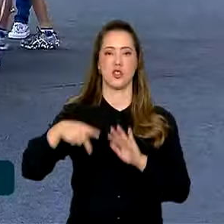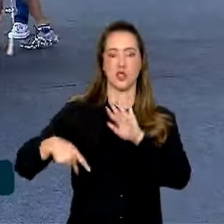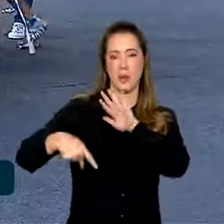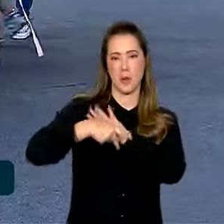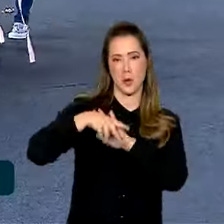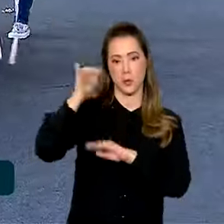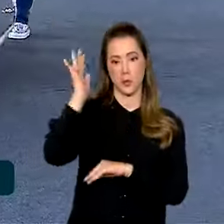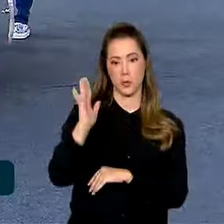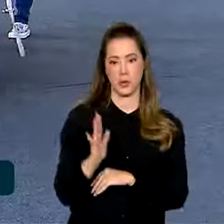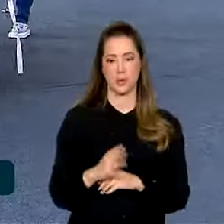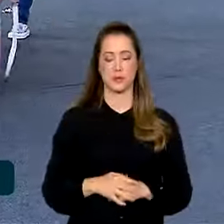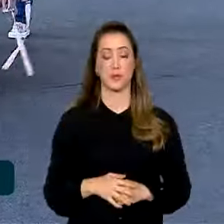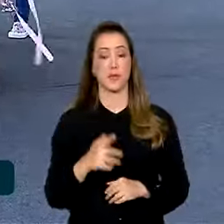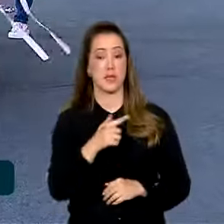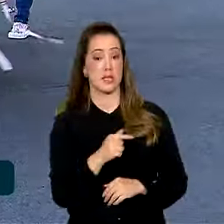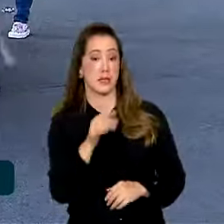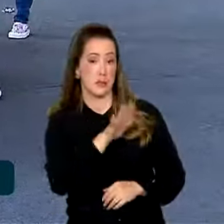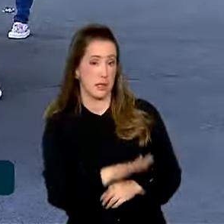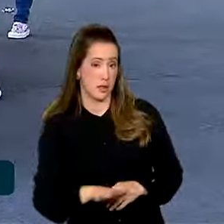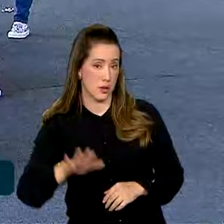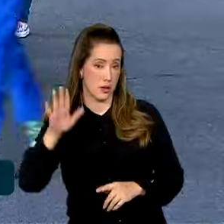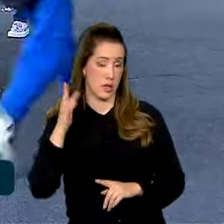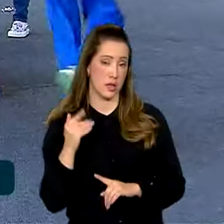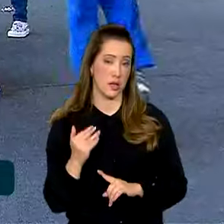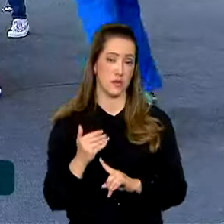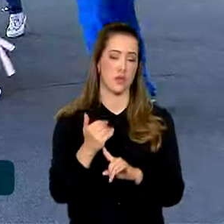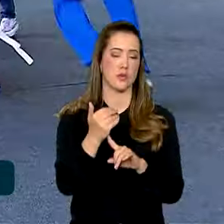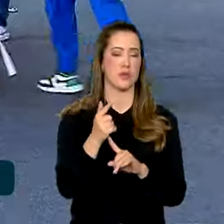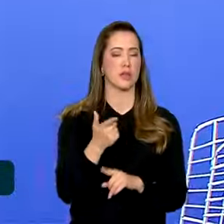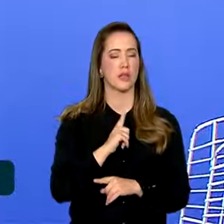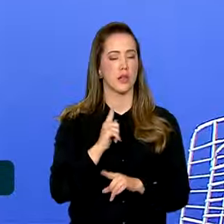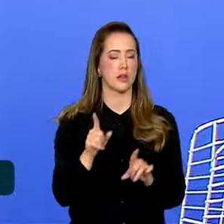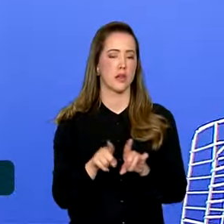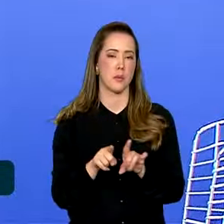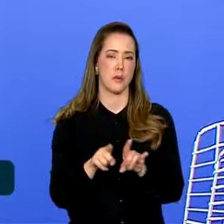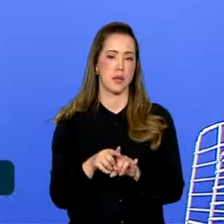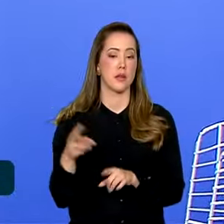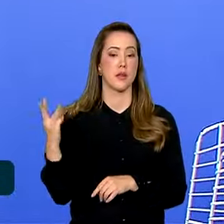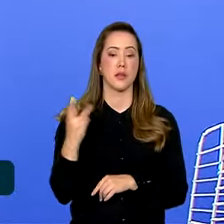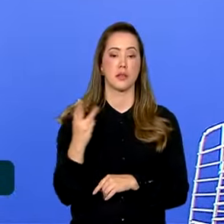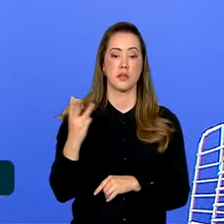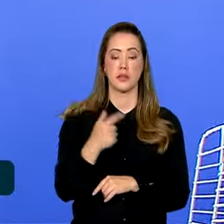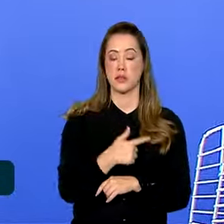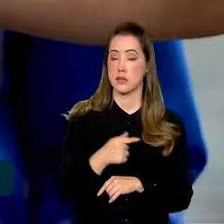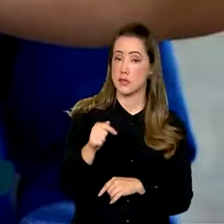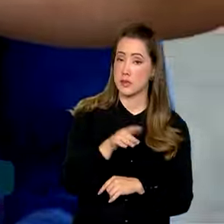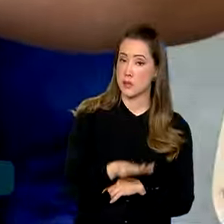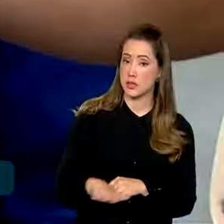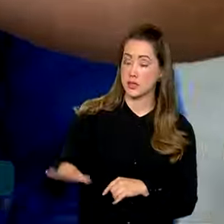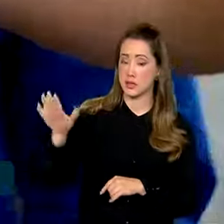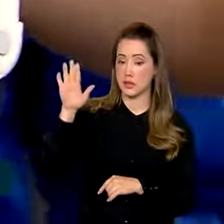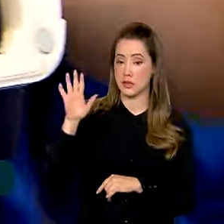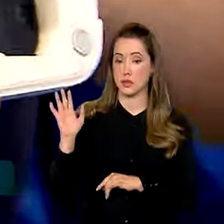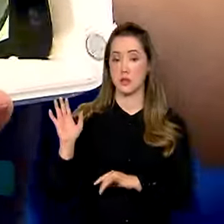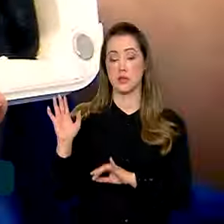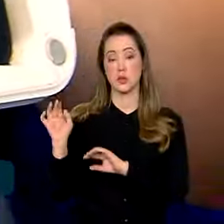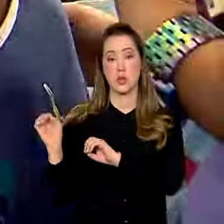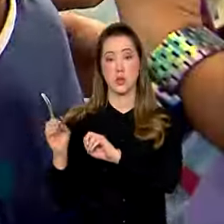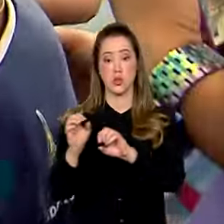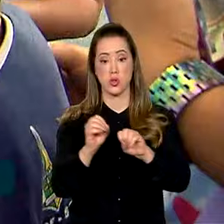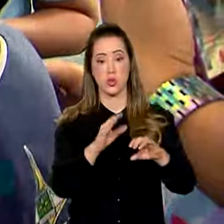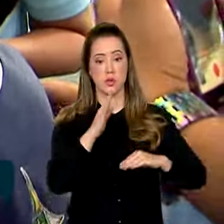Dentro da Semana Nacional de Tecnologia, acontece também a terceira Semana Nacional de Educação